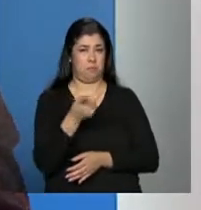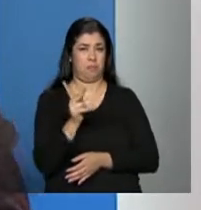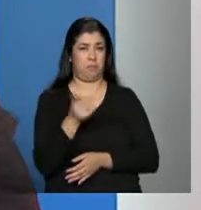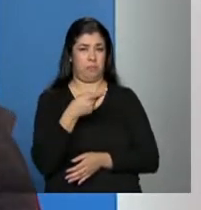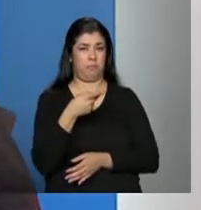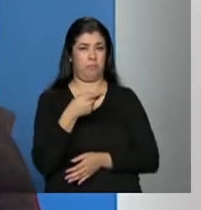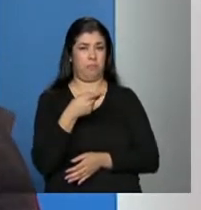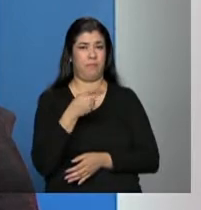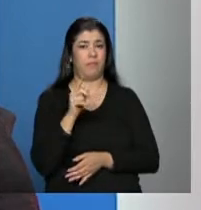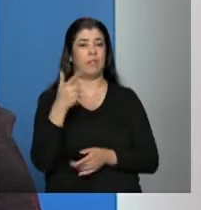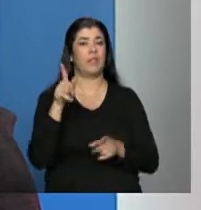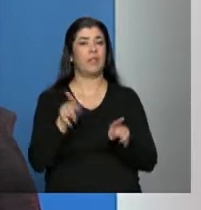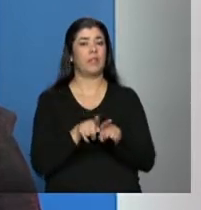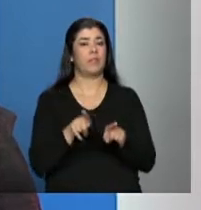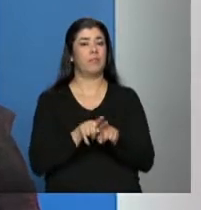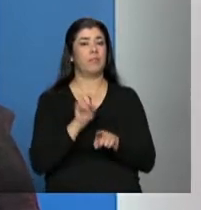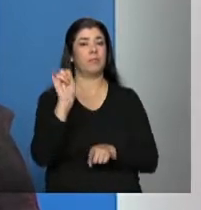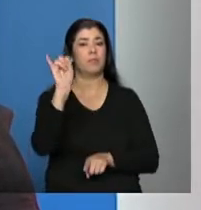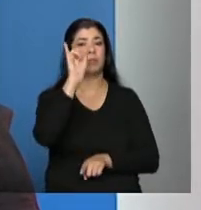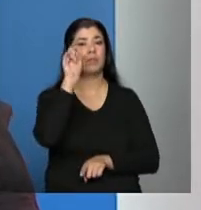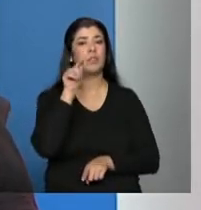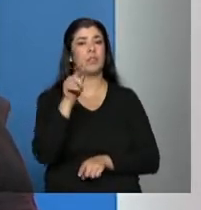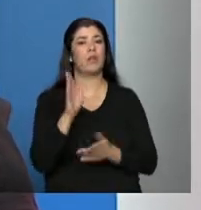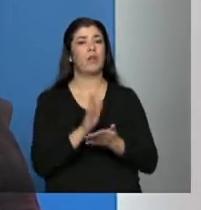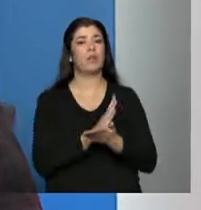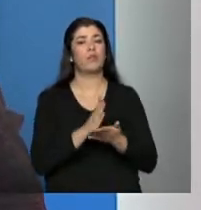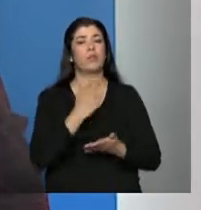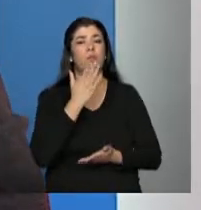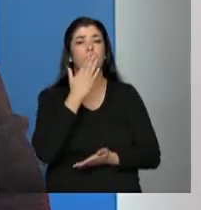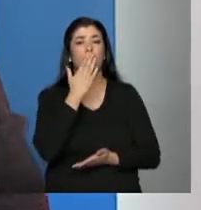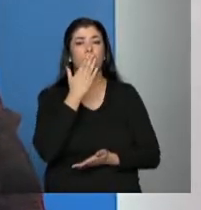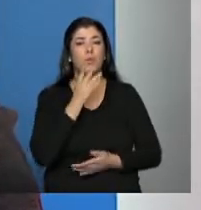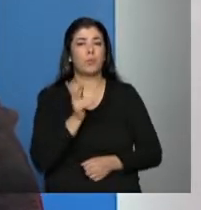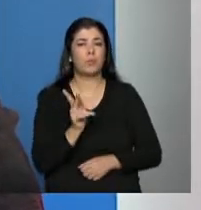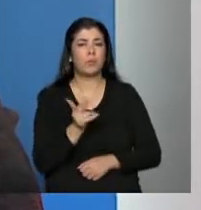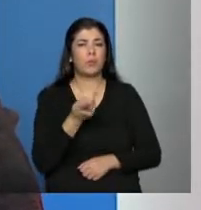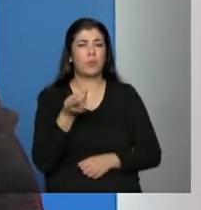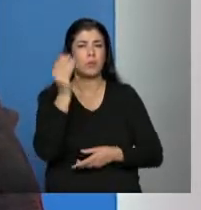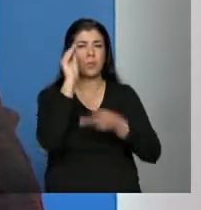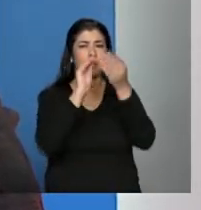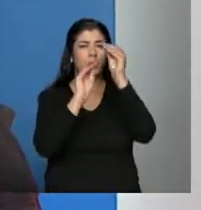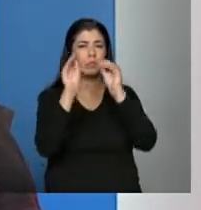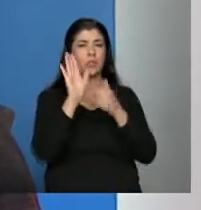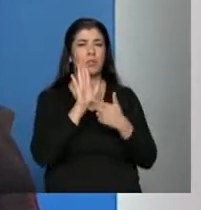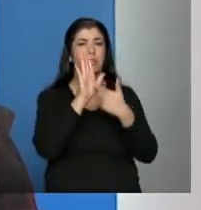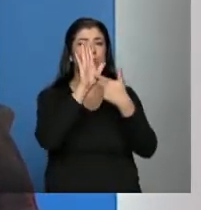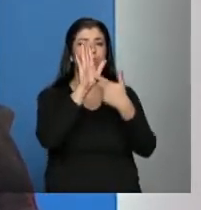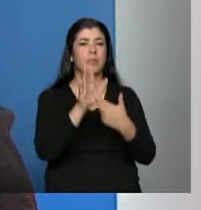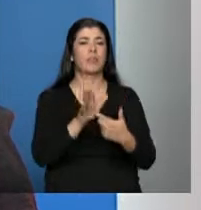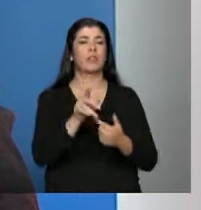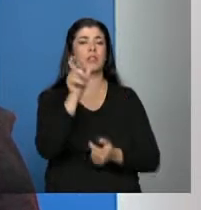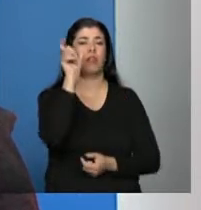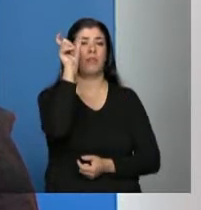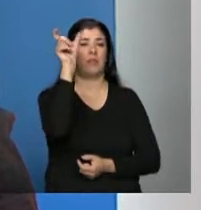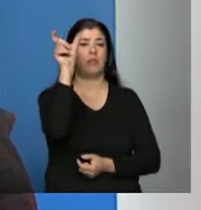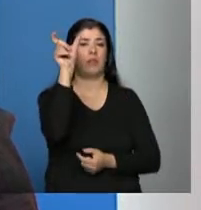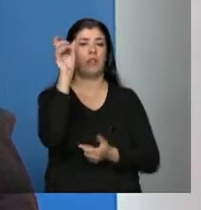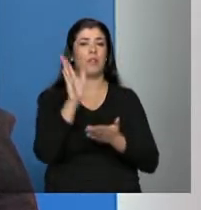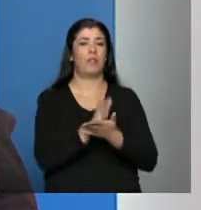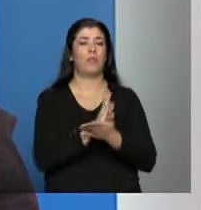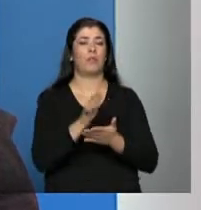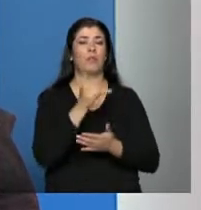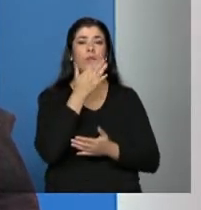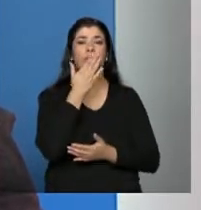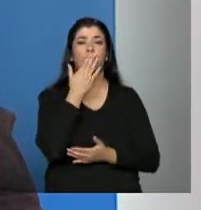que a gente precisa tratar é que esses erros, às vezes, ele vai ser mostrado no cabeçalho, algum tipo de informação.